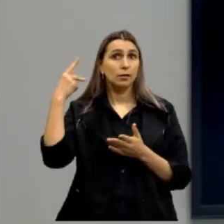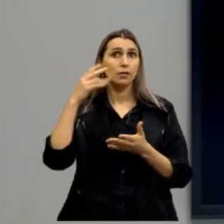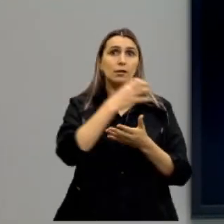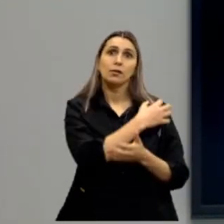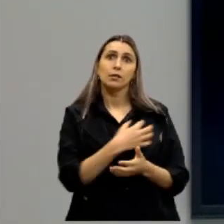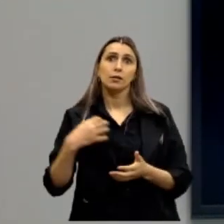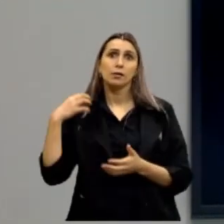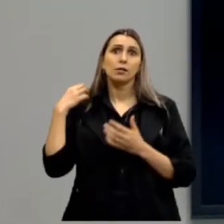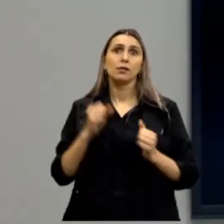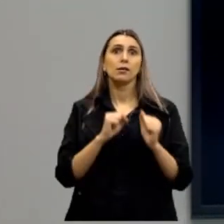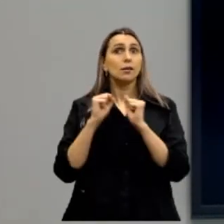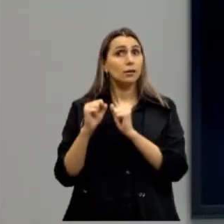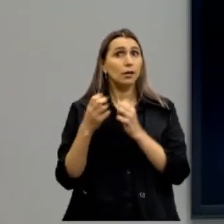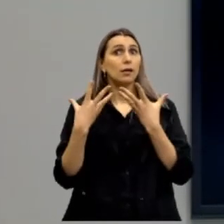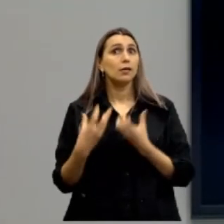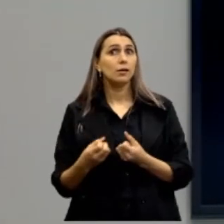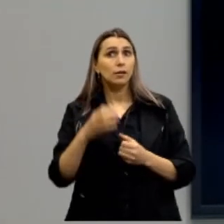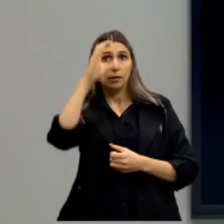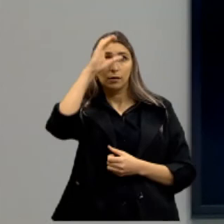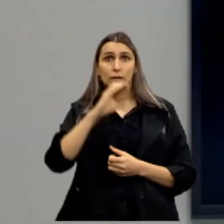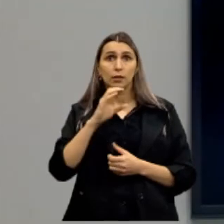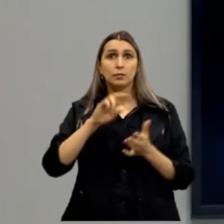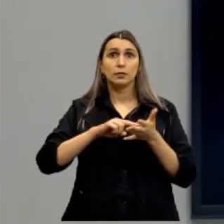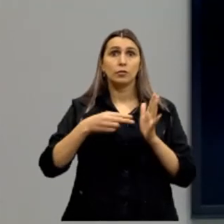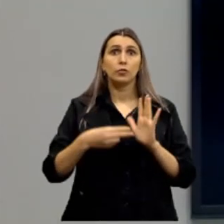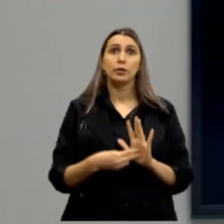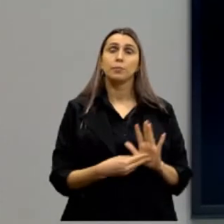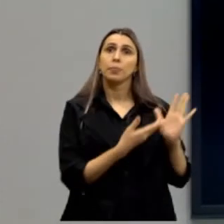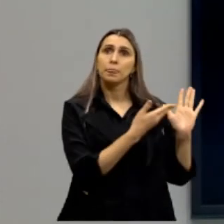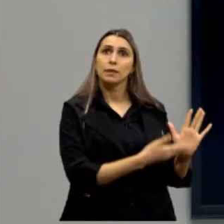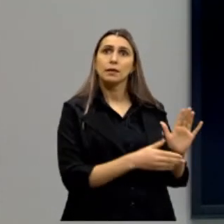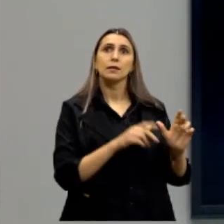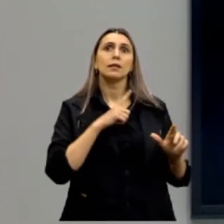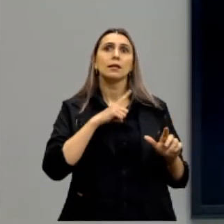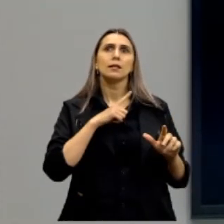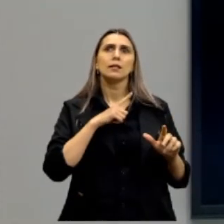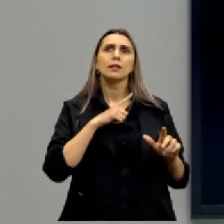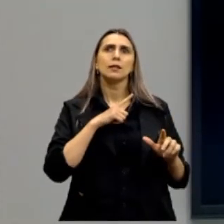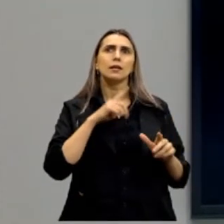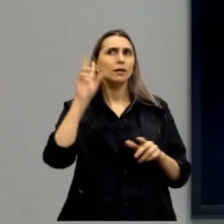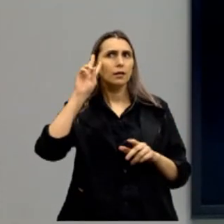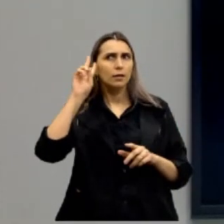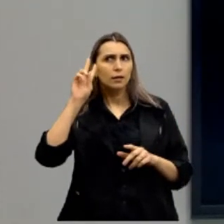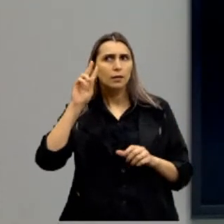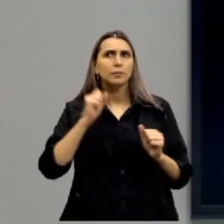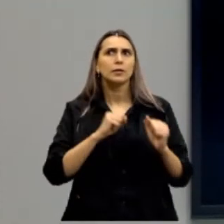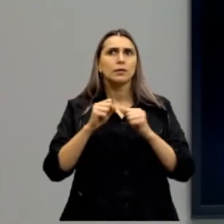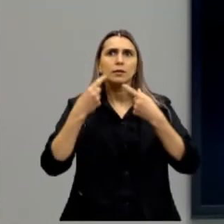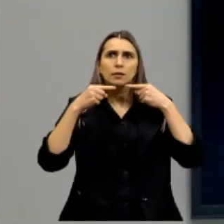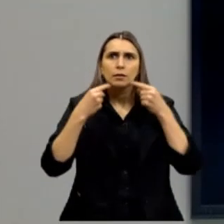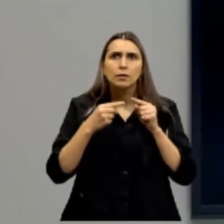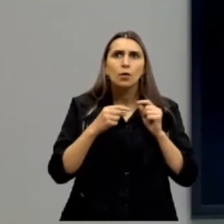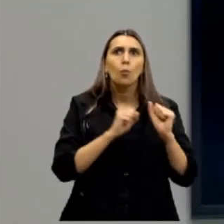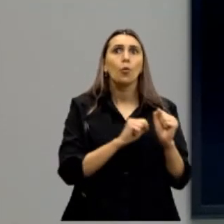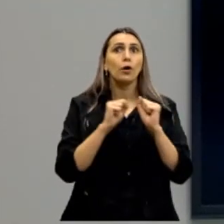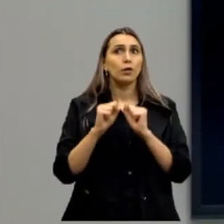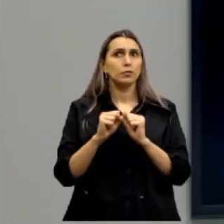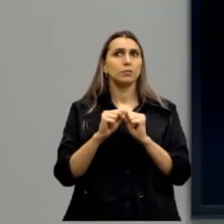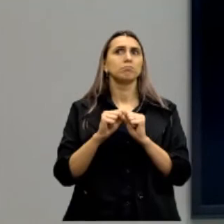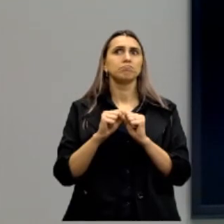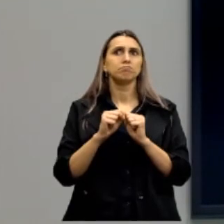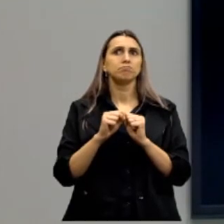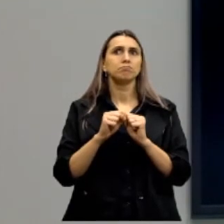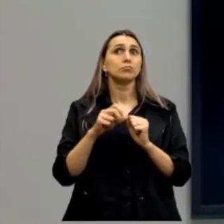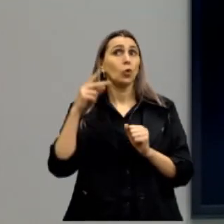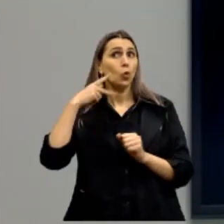Aristóteles permite compreender que a cidadania, letra A, possui uma dimensão histórica que deve ser criticada, pois é condenável